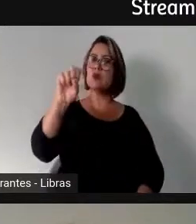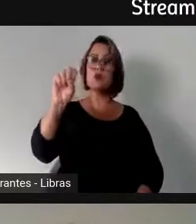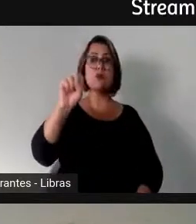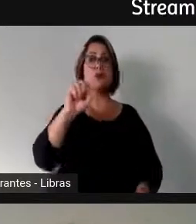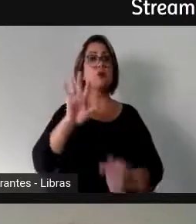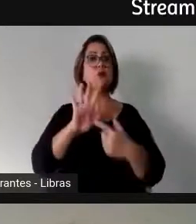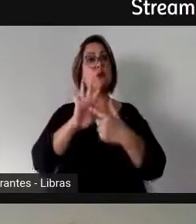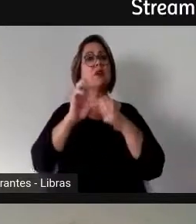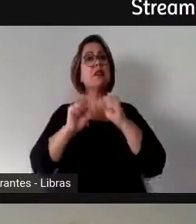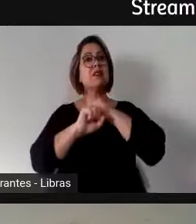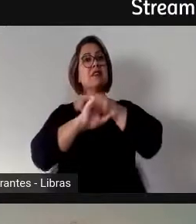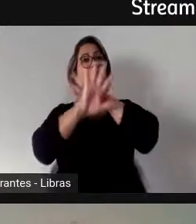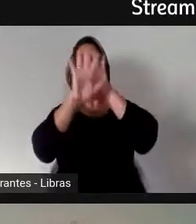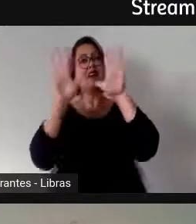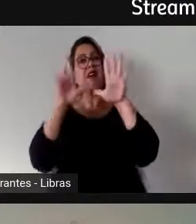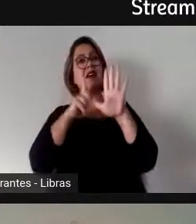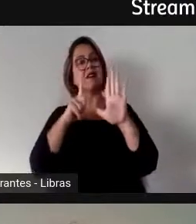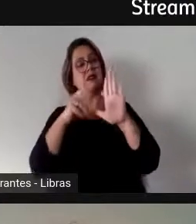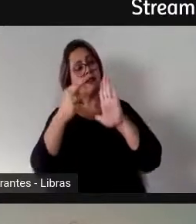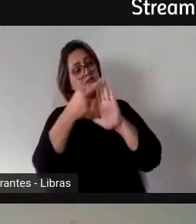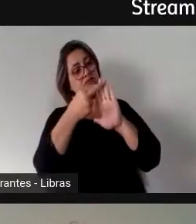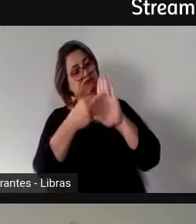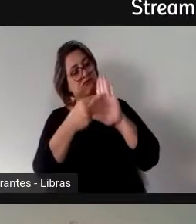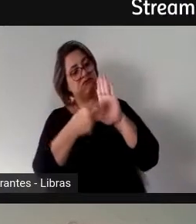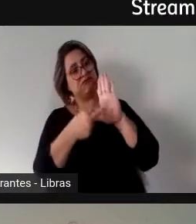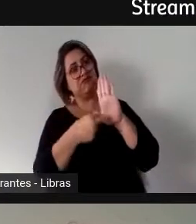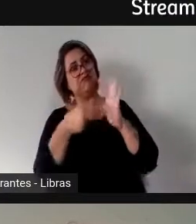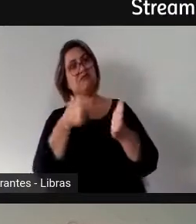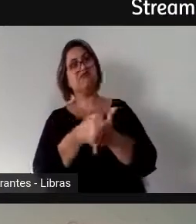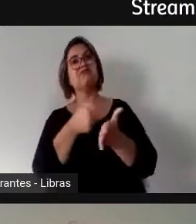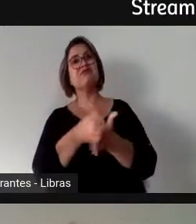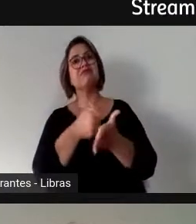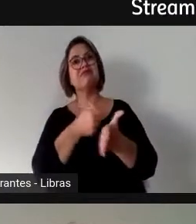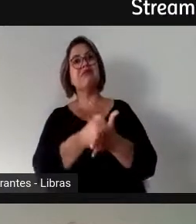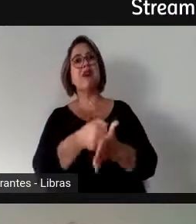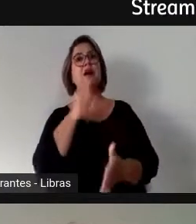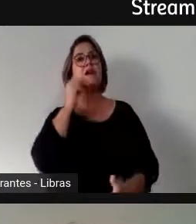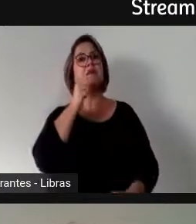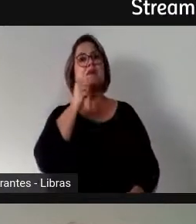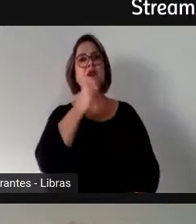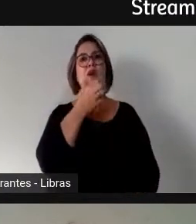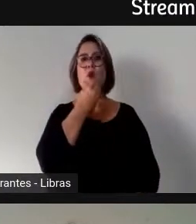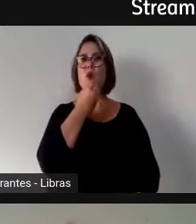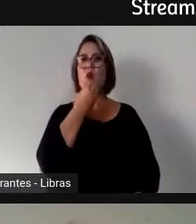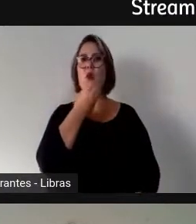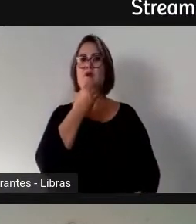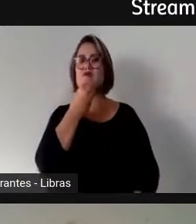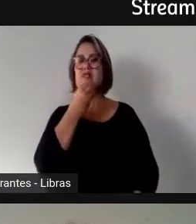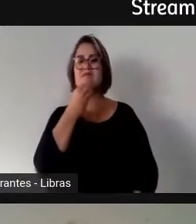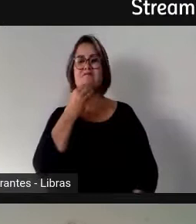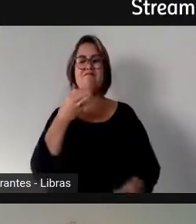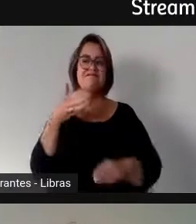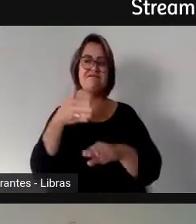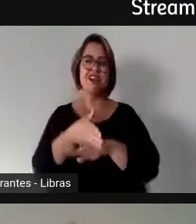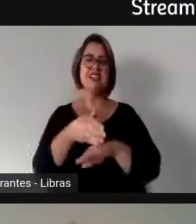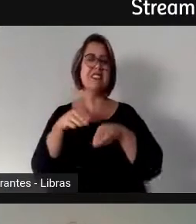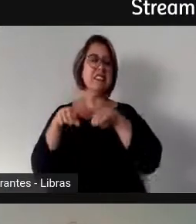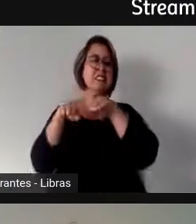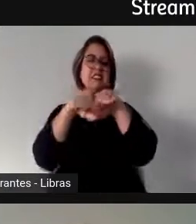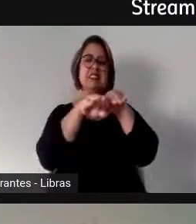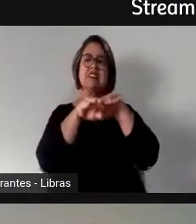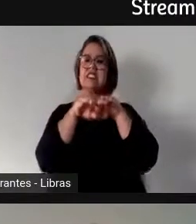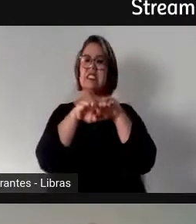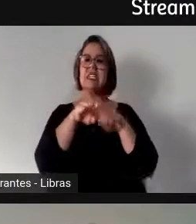que, a rigor, nós temos, homens e mulheres, que compartilhar espaços públicos e privados,